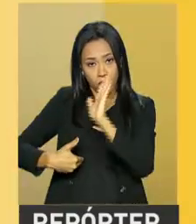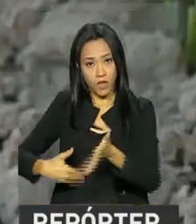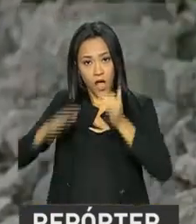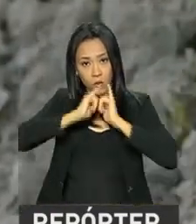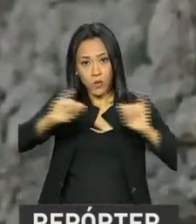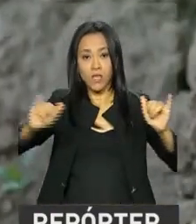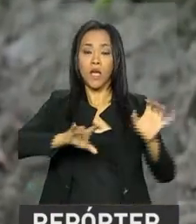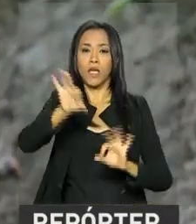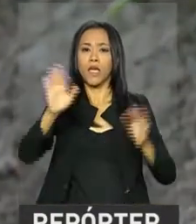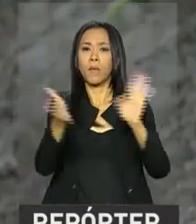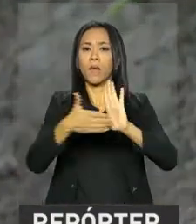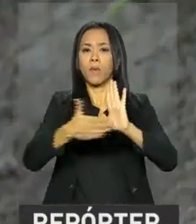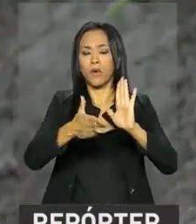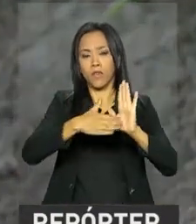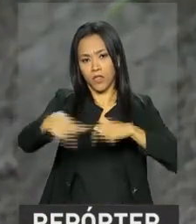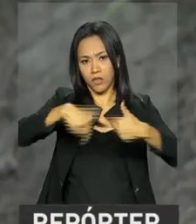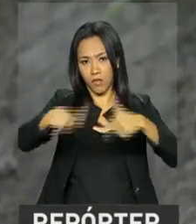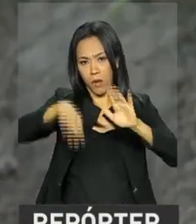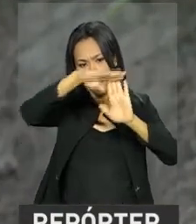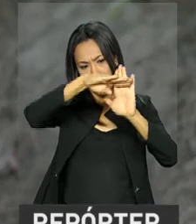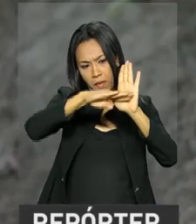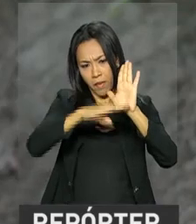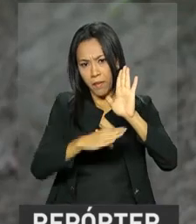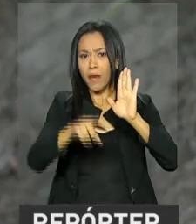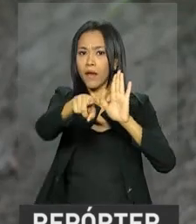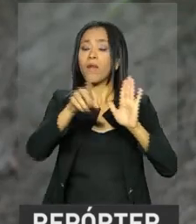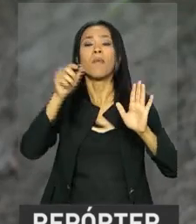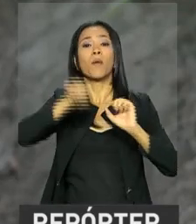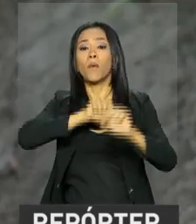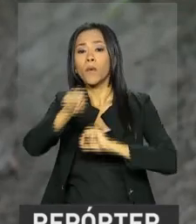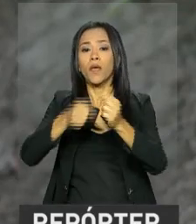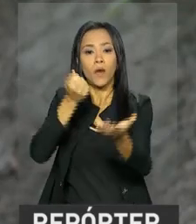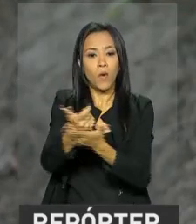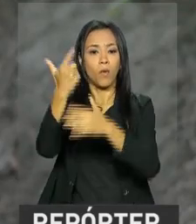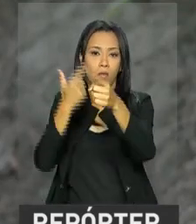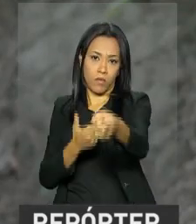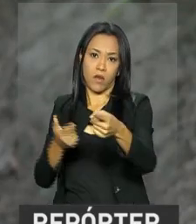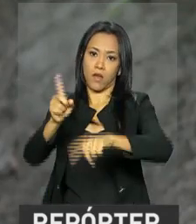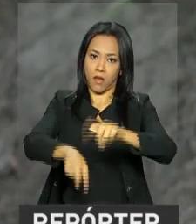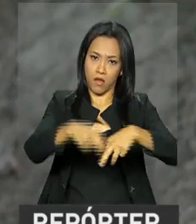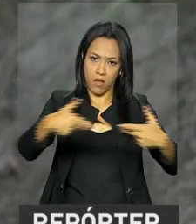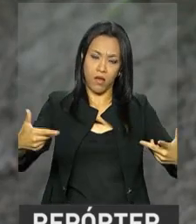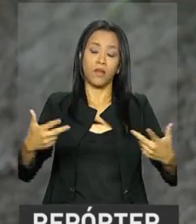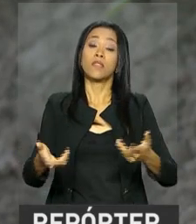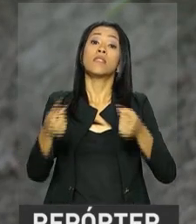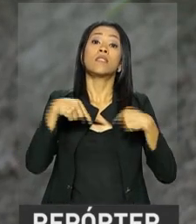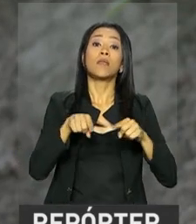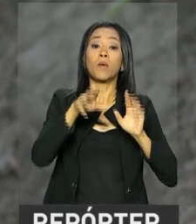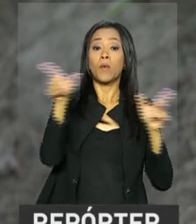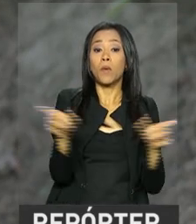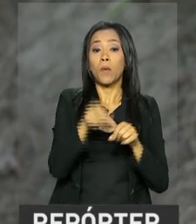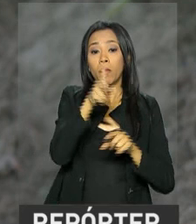dos eixos do Plano Safra da Agricultura Familiar, ações para comercialização dos produtos. Desde a criação, o